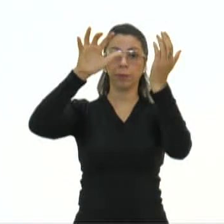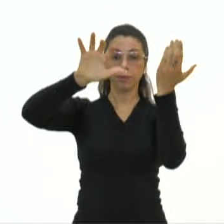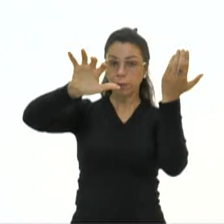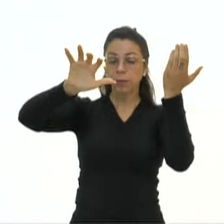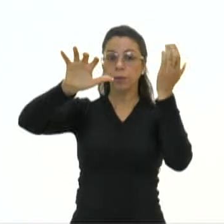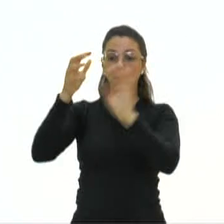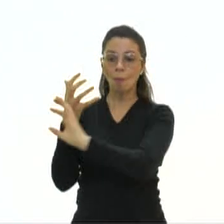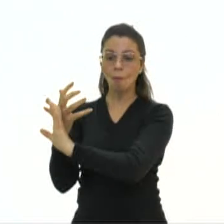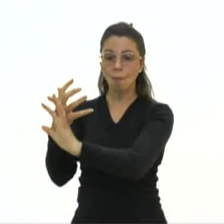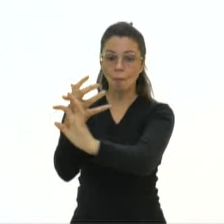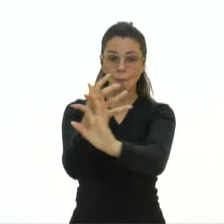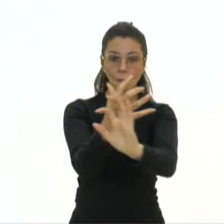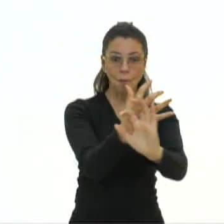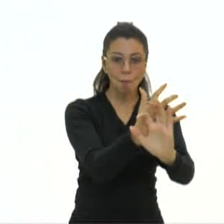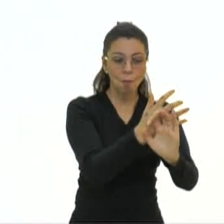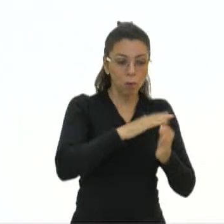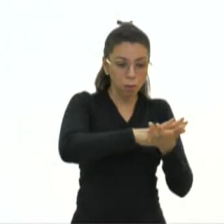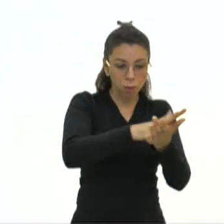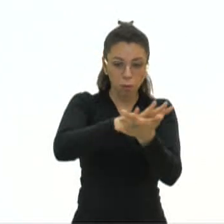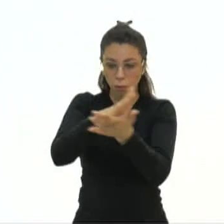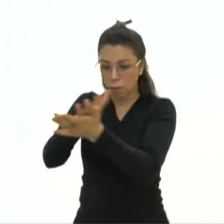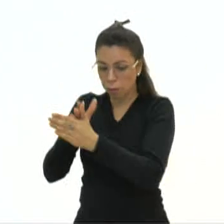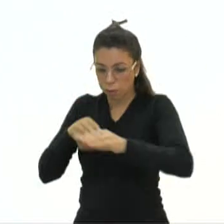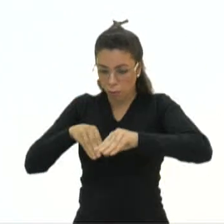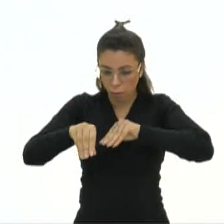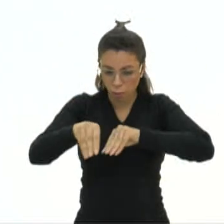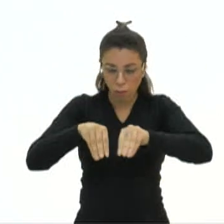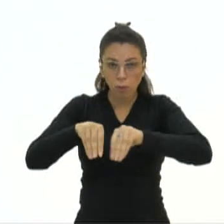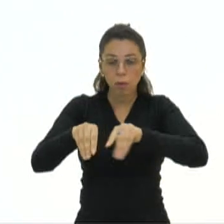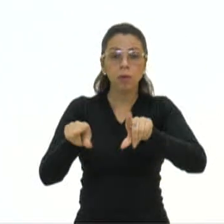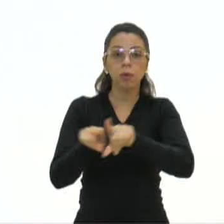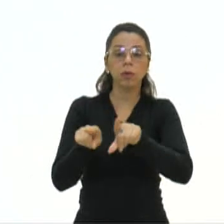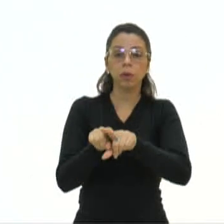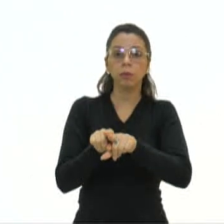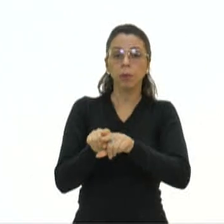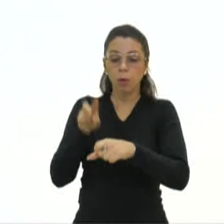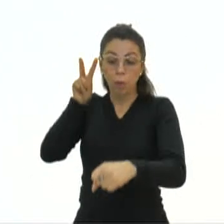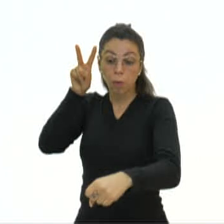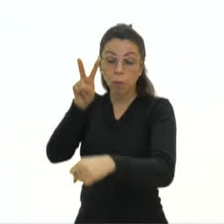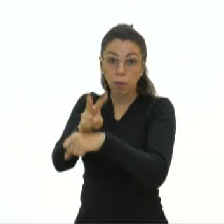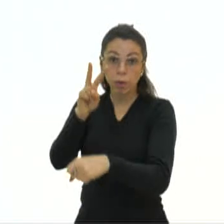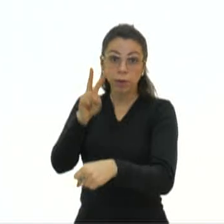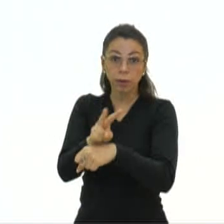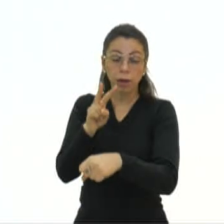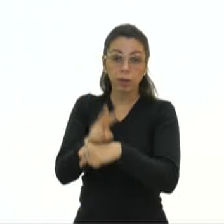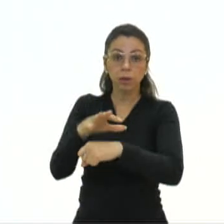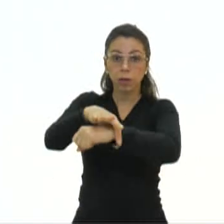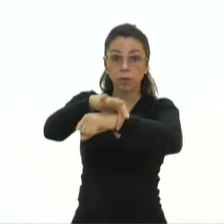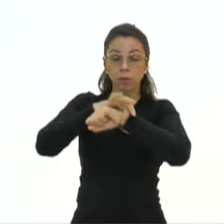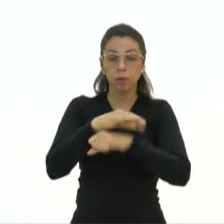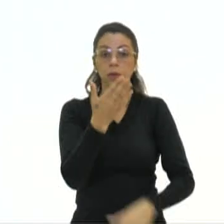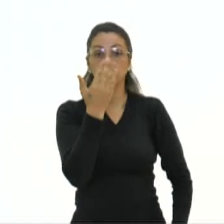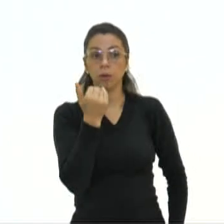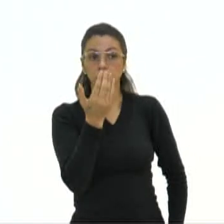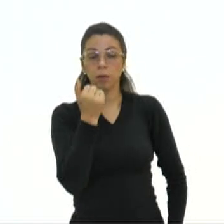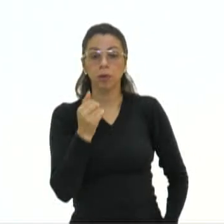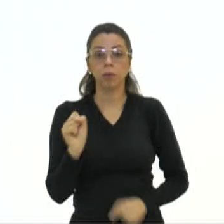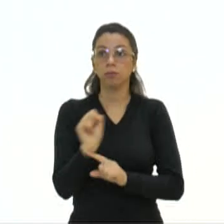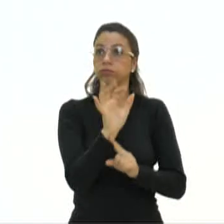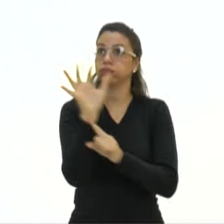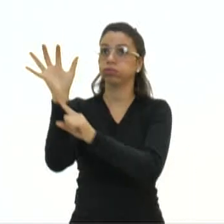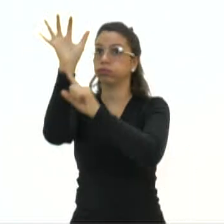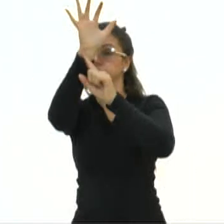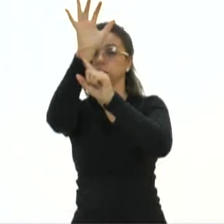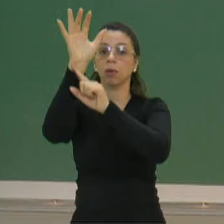Desertificação, a Degradação dos Solos, Sua Gestão Sustentável e a Segurança Alimentar com os Fluxos de Gases do